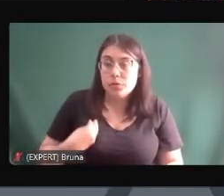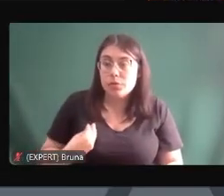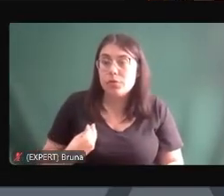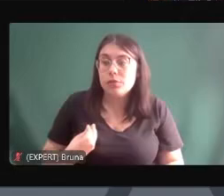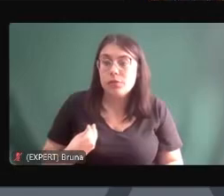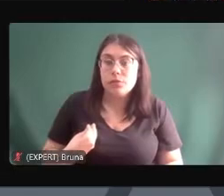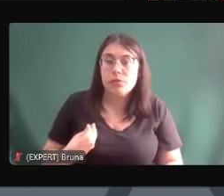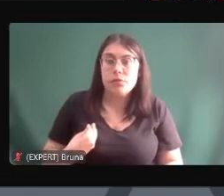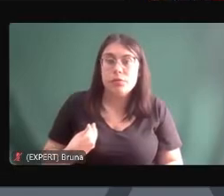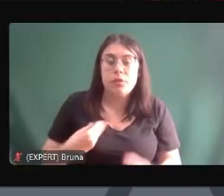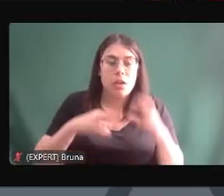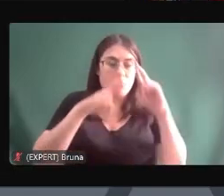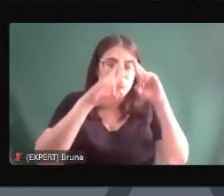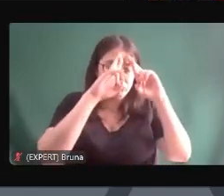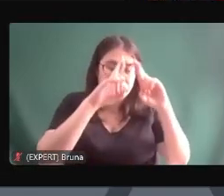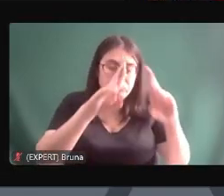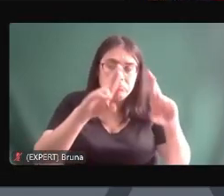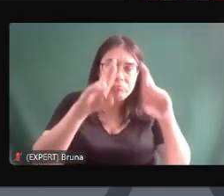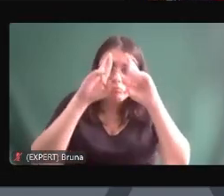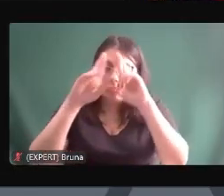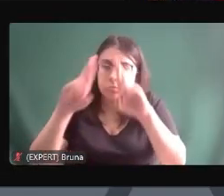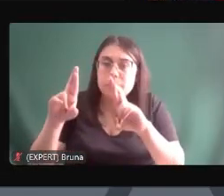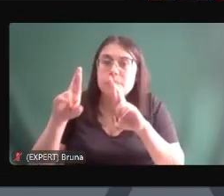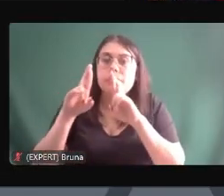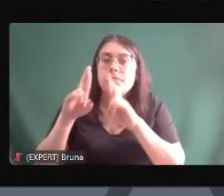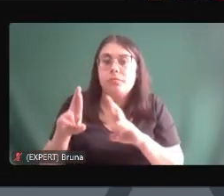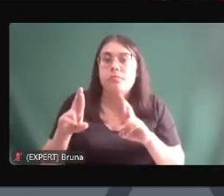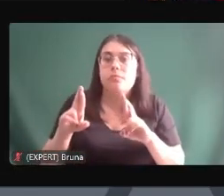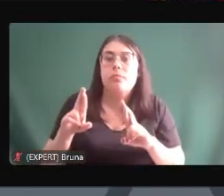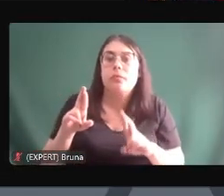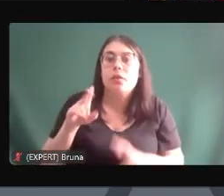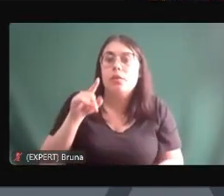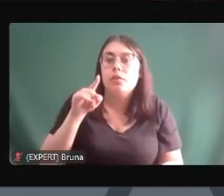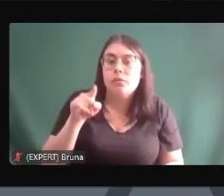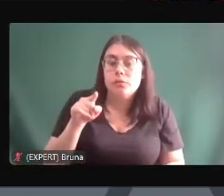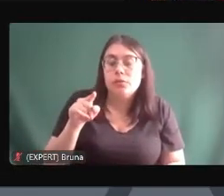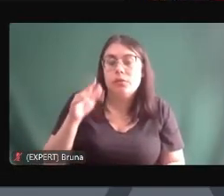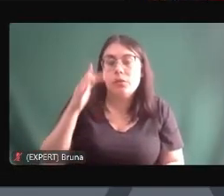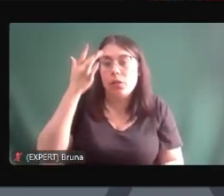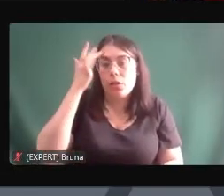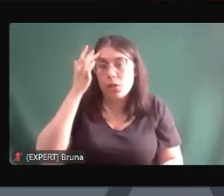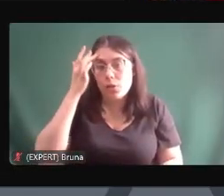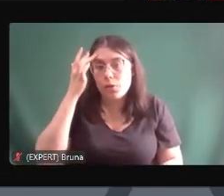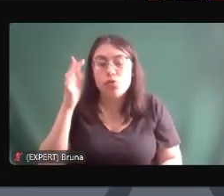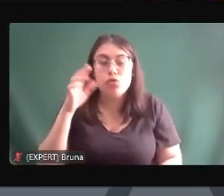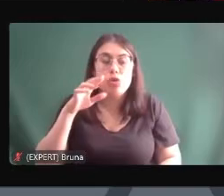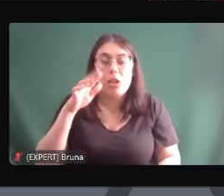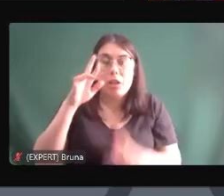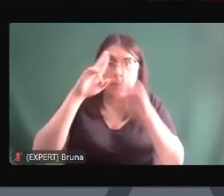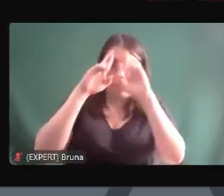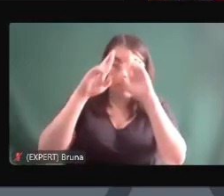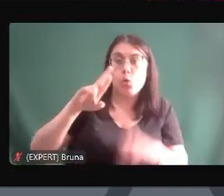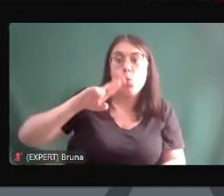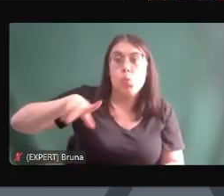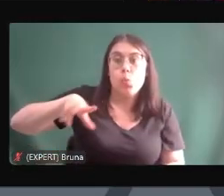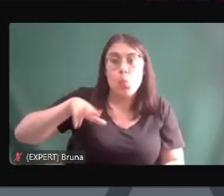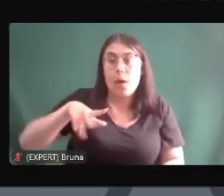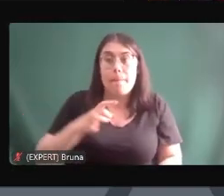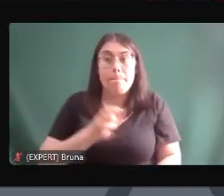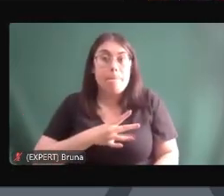ganhar respeito talvez respeito que você acha que você tenha na cena do crime não é respeito é medo você talvez